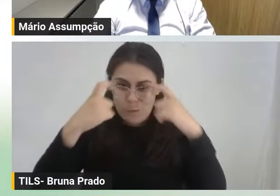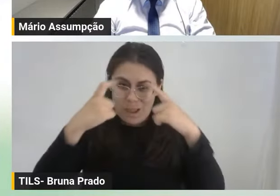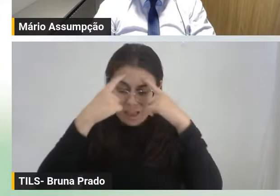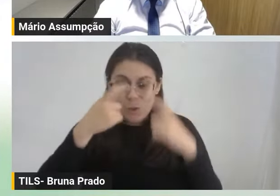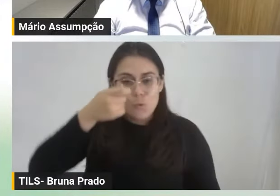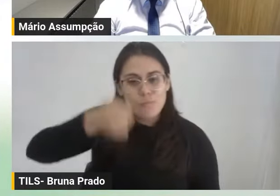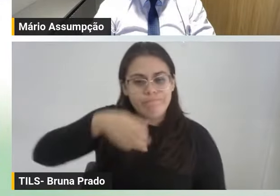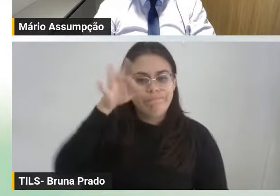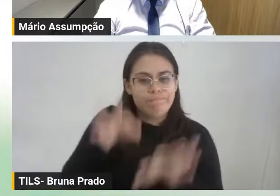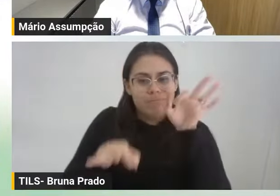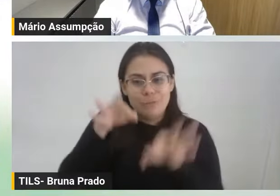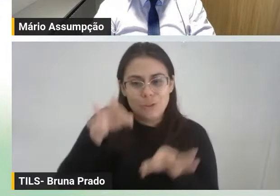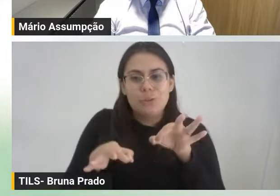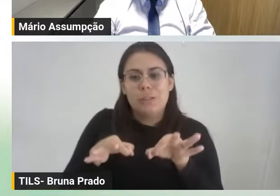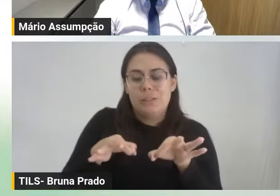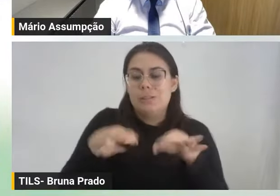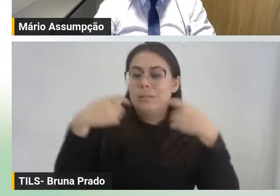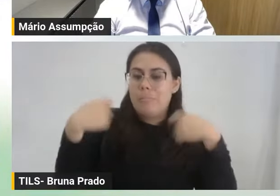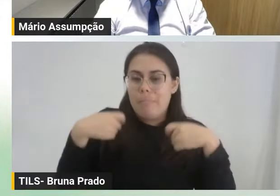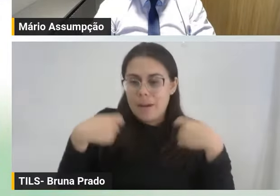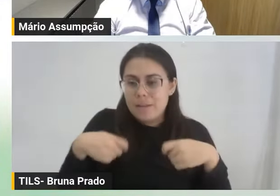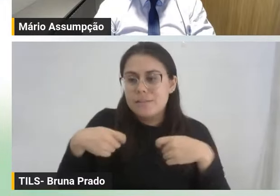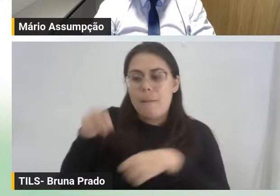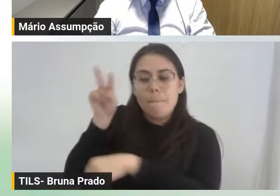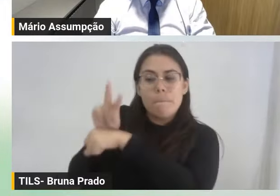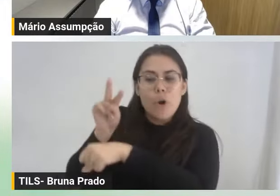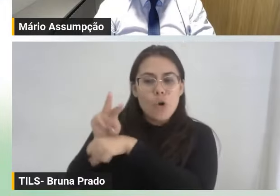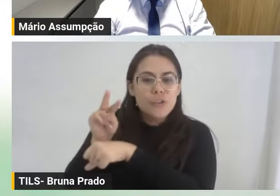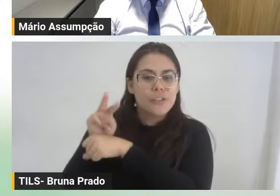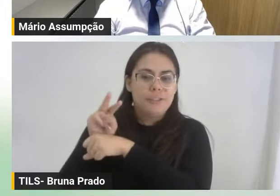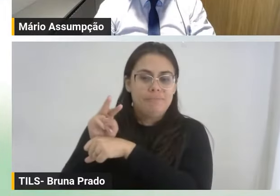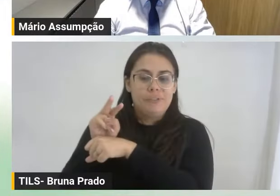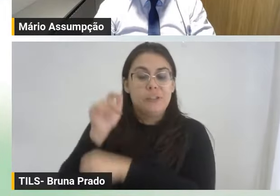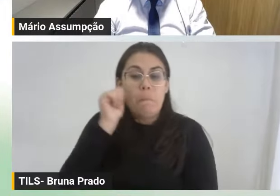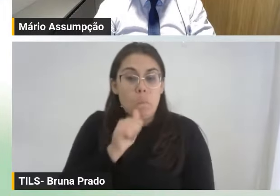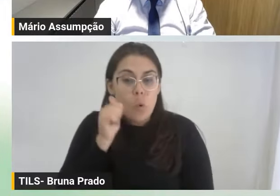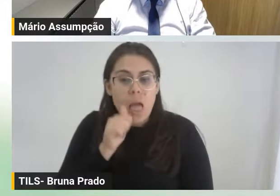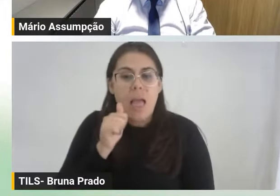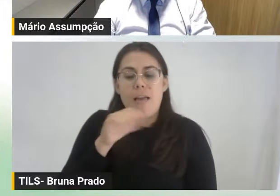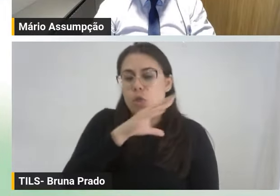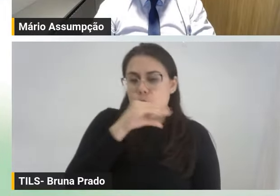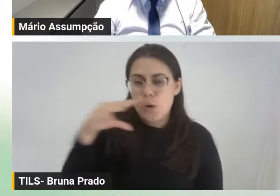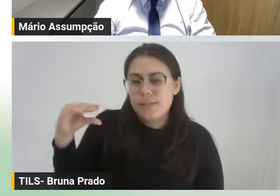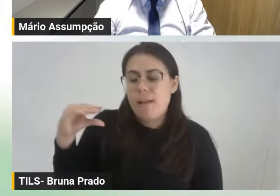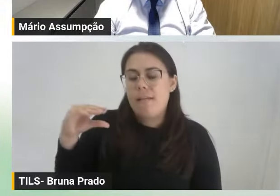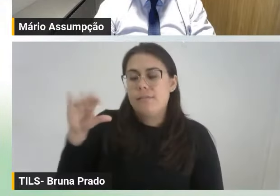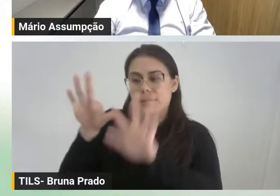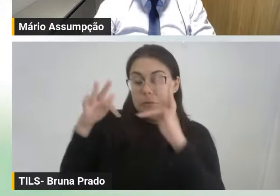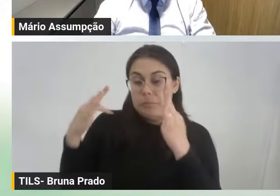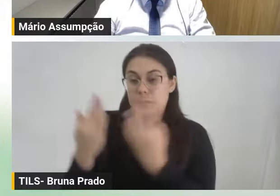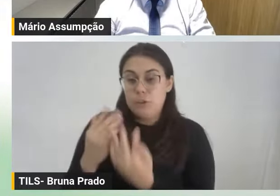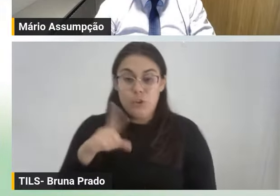lançar mão do judiciário para proteger essa mulher, essa adolescente, essa família, e